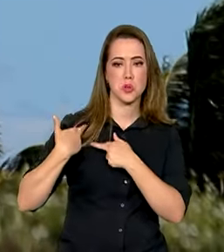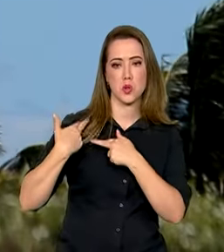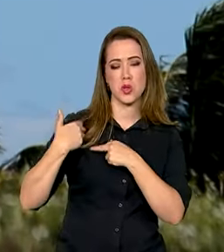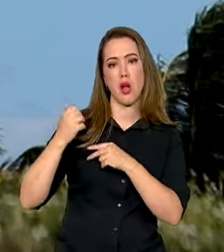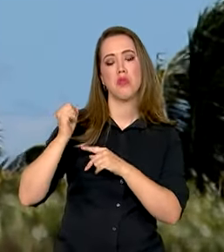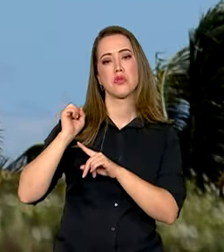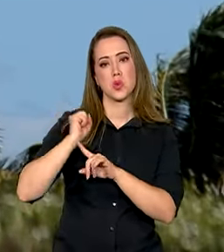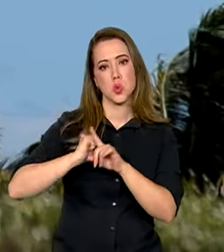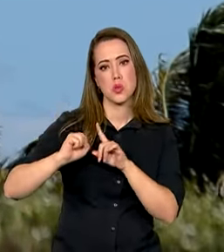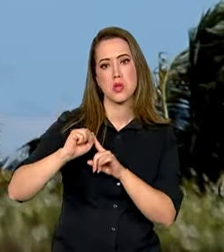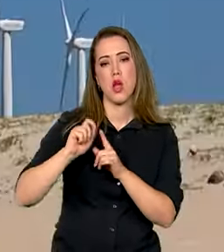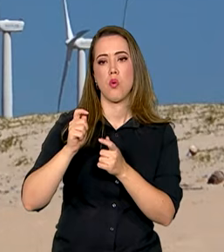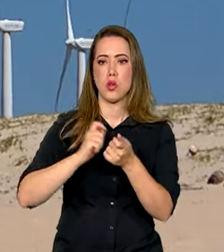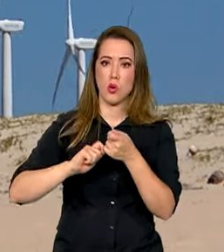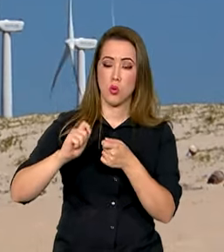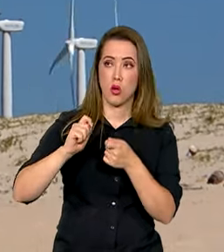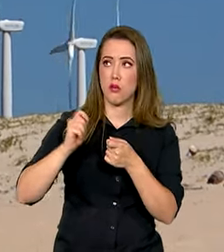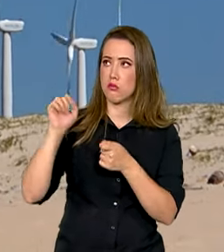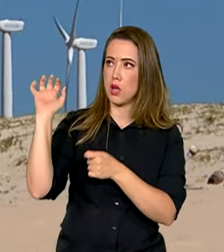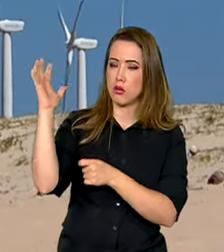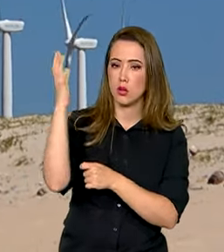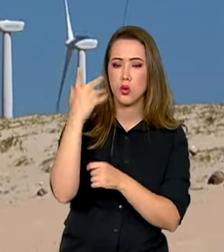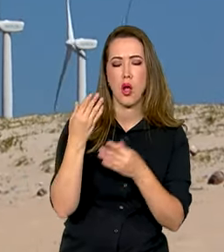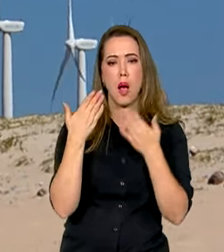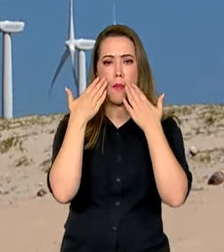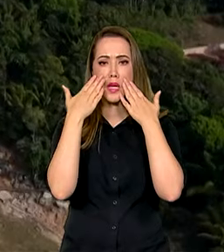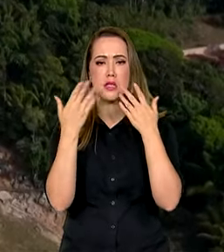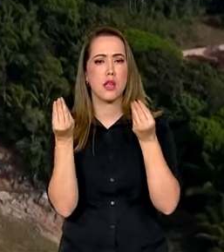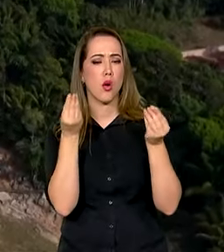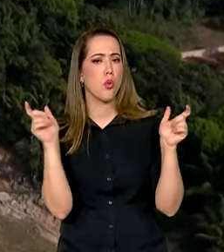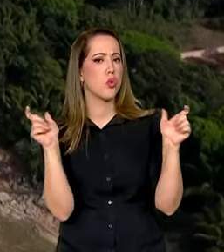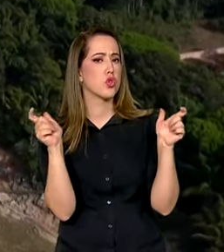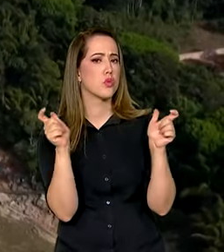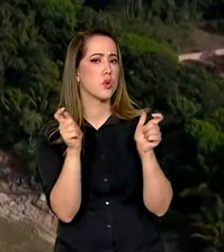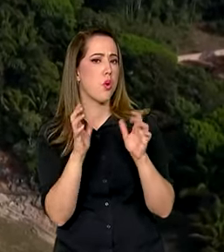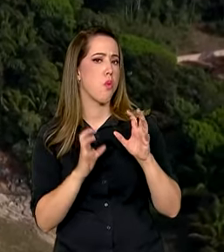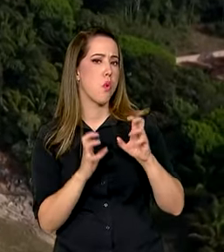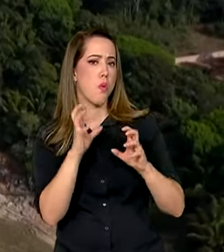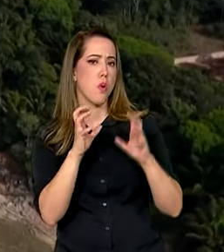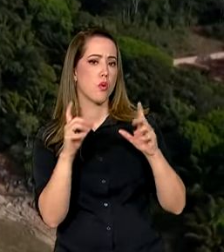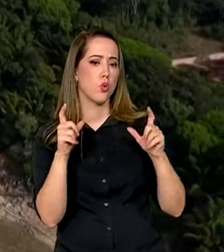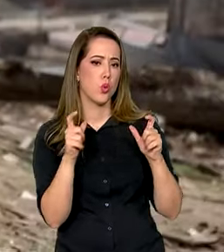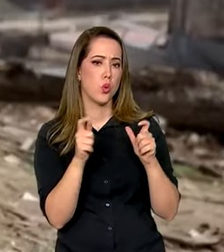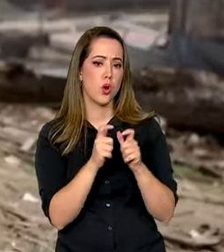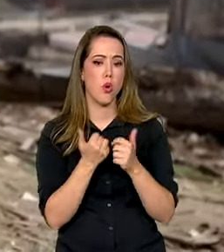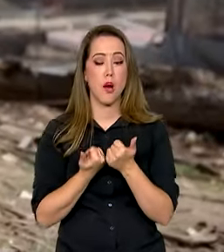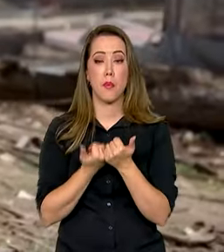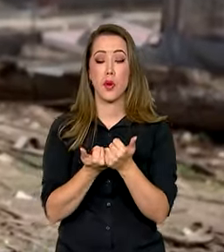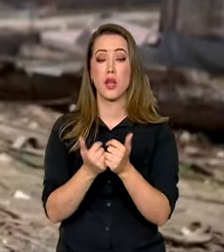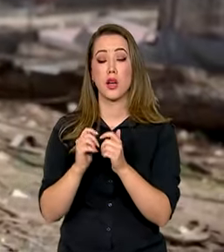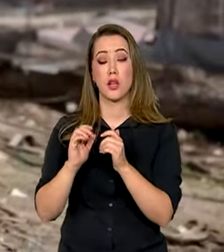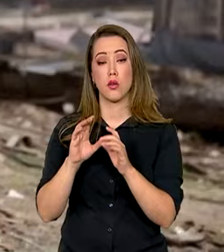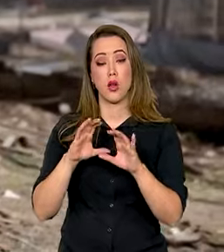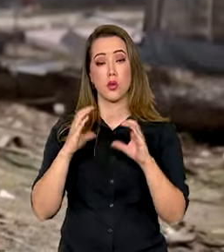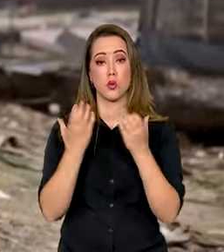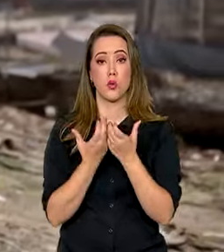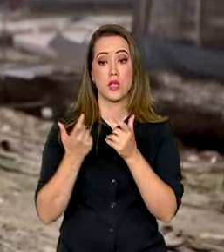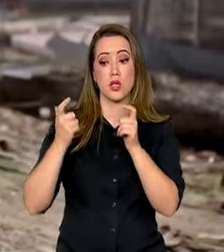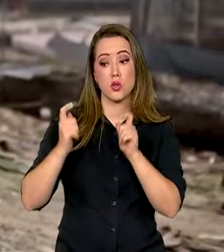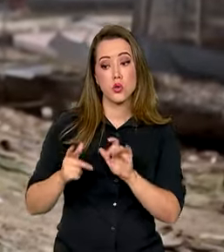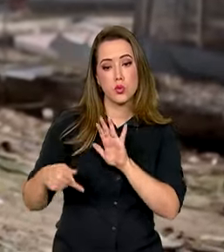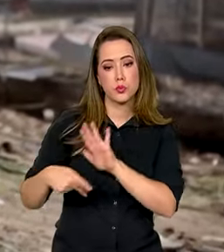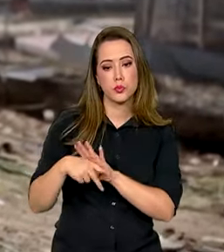Vão poder, por exemplo, apresentar como estão reduzindo a poluição ou apoiando comunidades locais. Esses